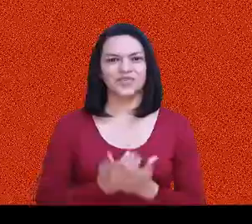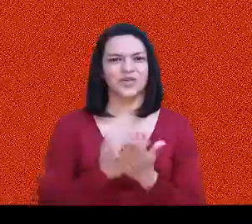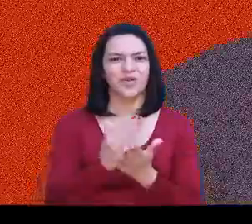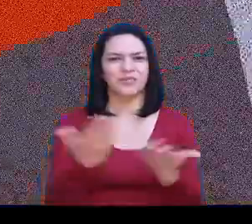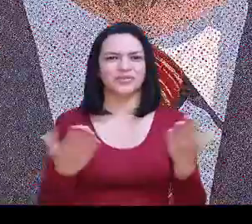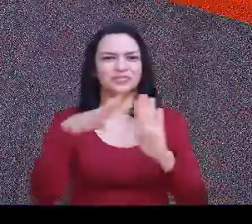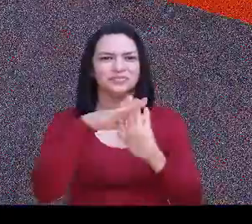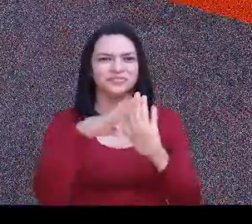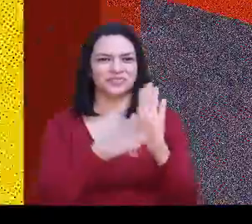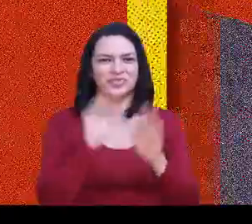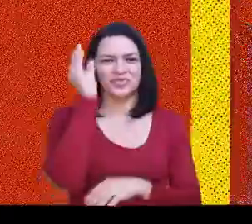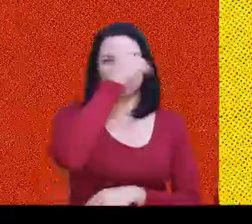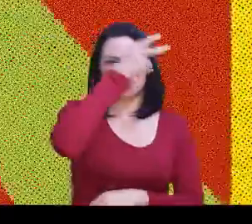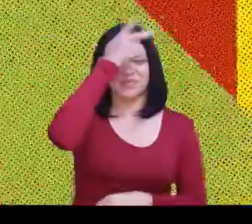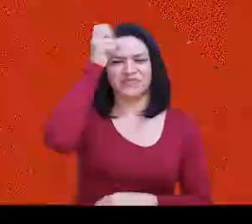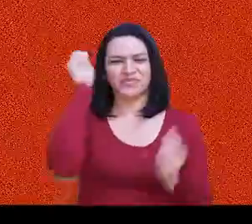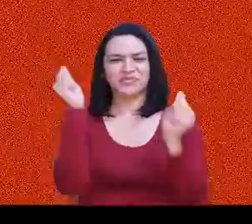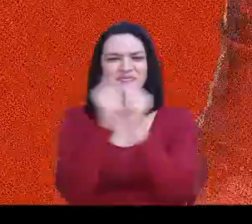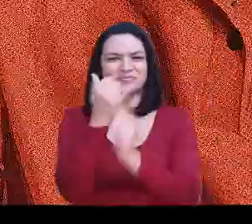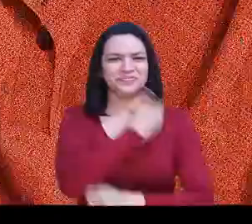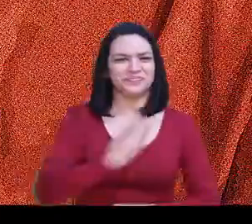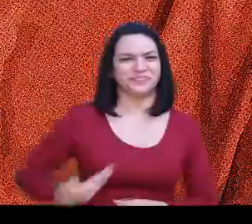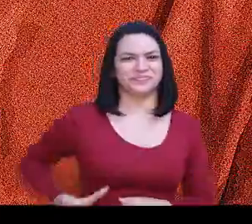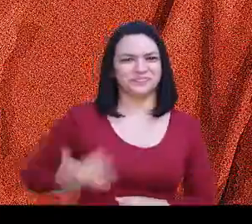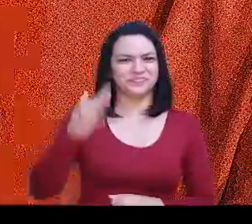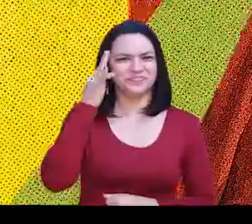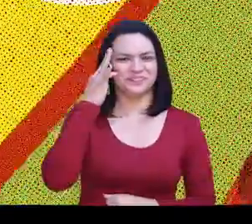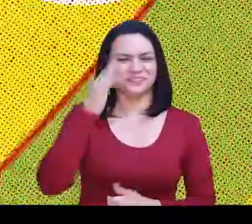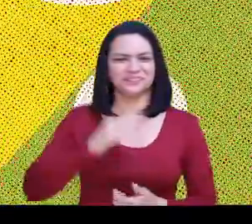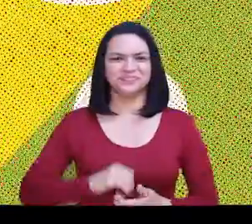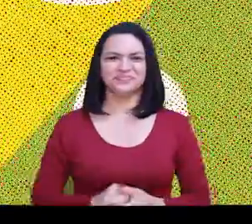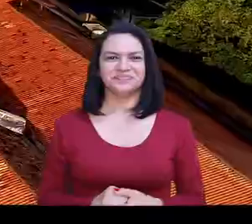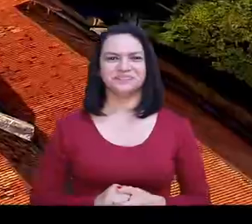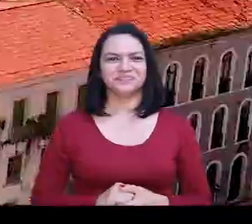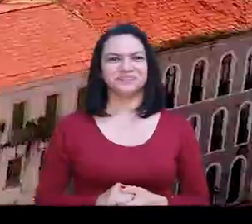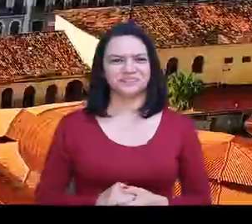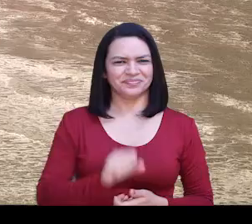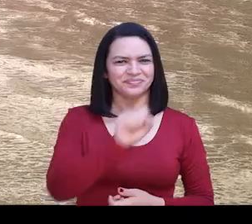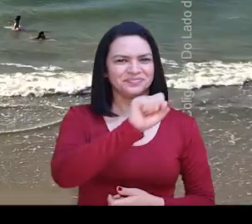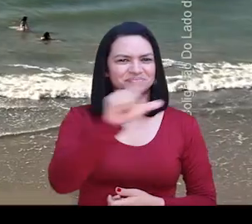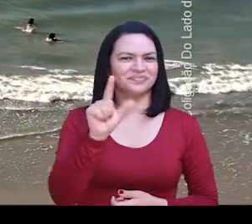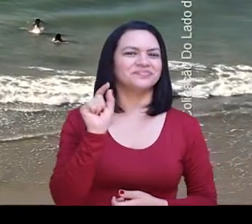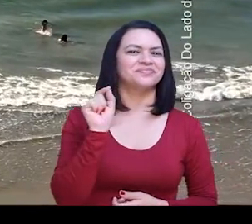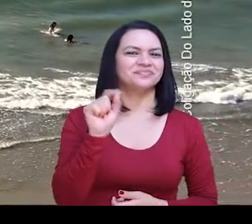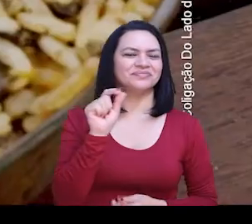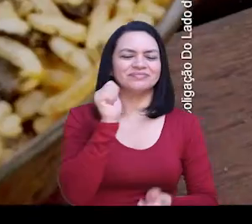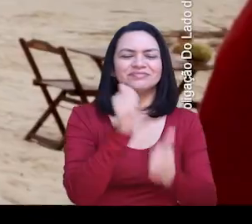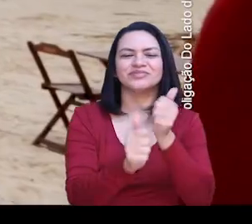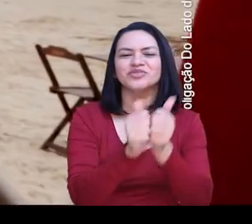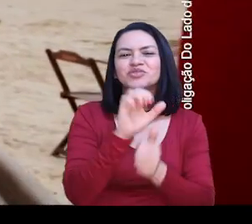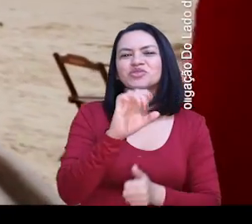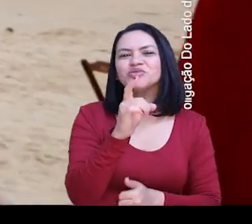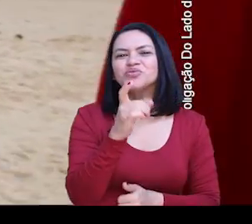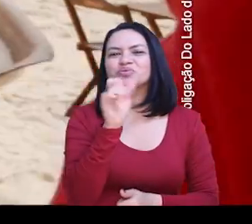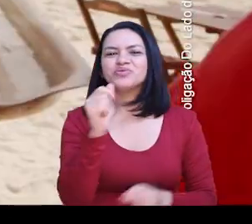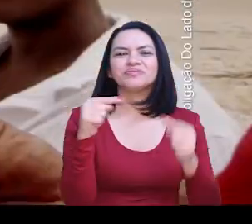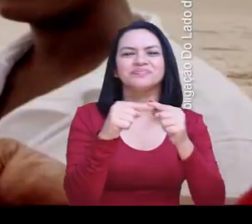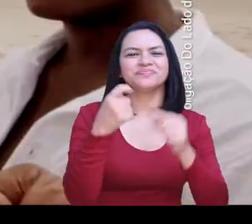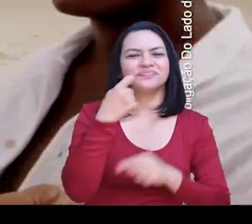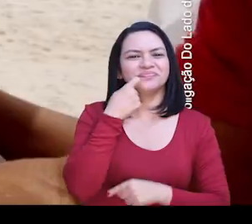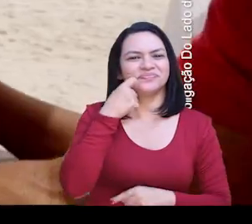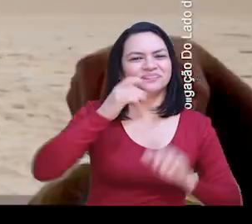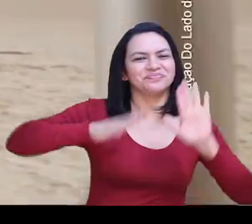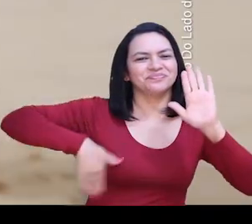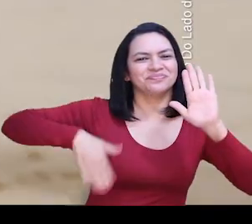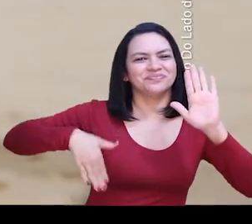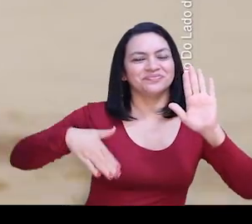Começa agora o programa de Rubens, prefeito do lado do governador. Em São Luís é assim. Arroz de Cuxá combina com